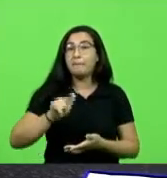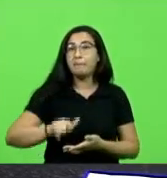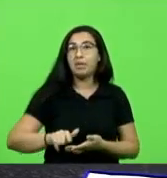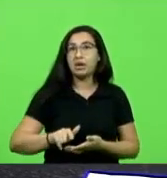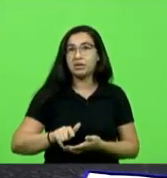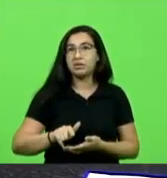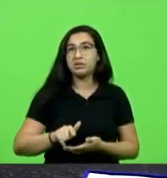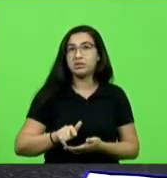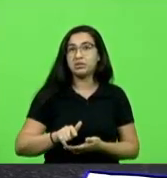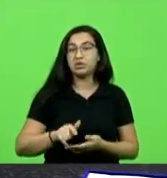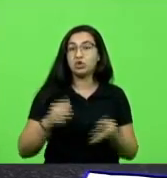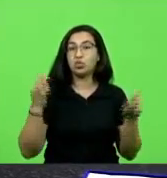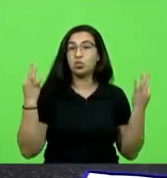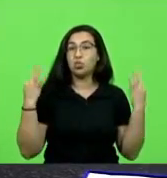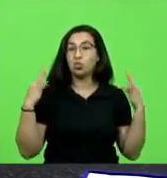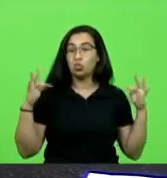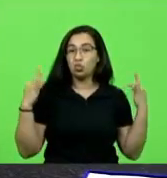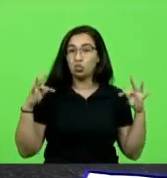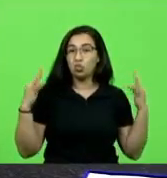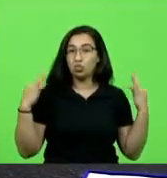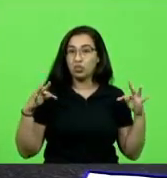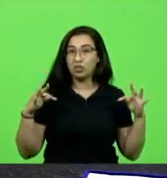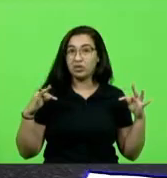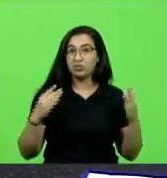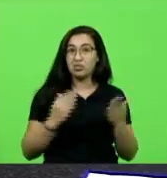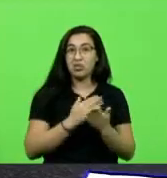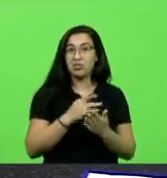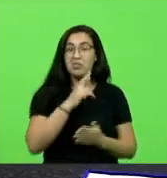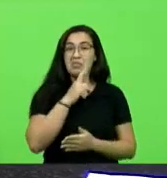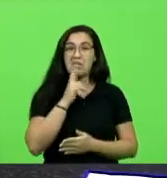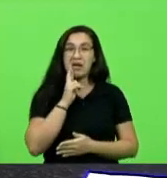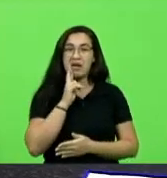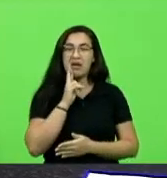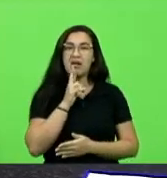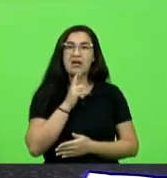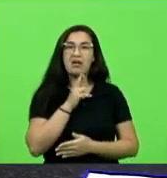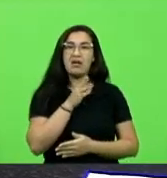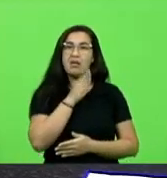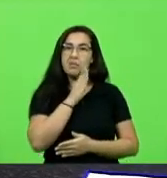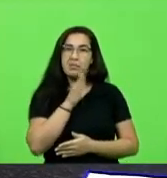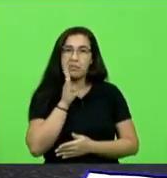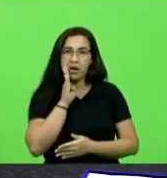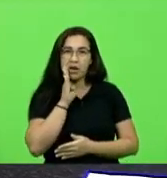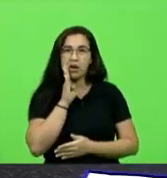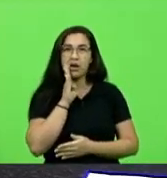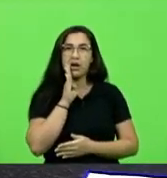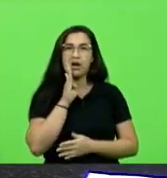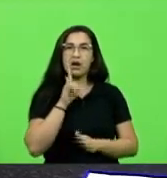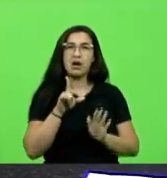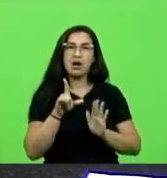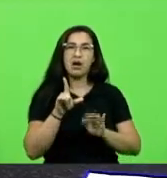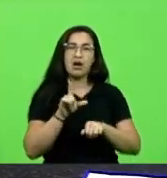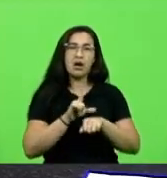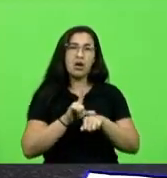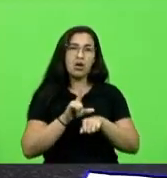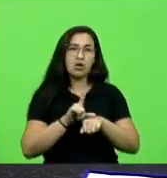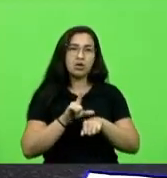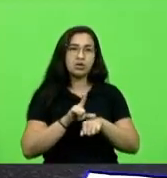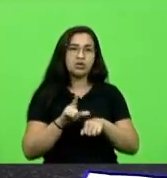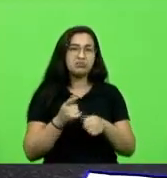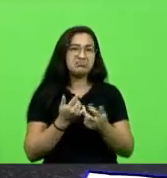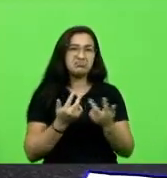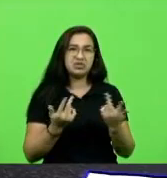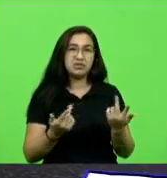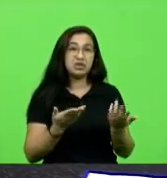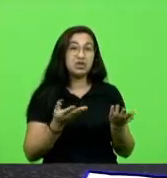questão do turismo porque os bares as lanchonetes os restaurantes as lojinhas as pousadas enfrentam